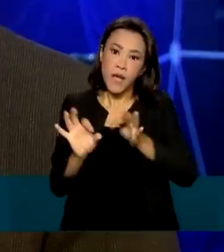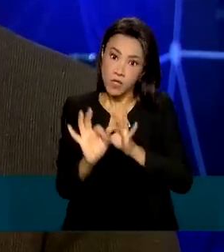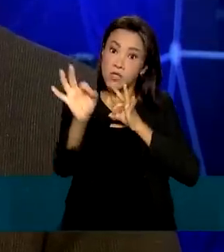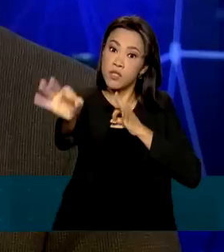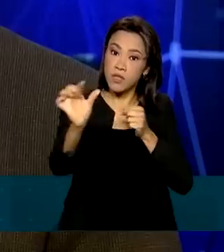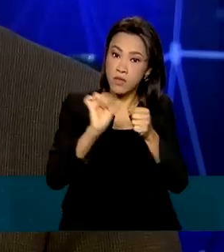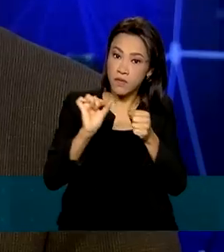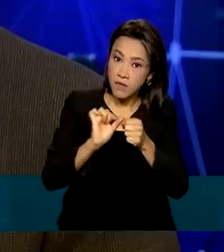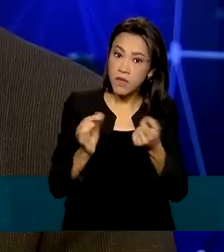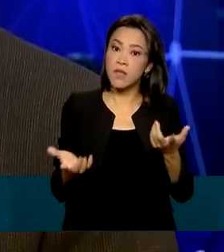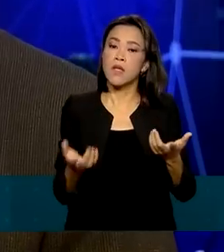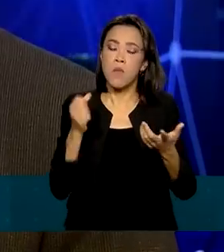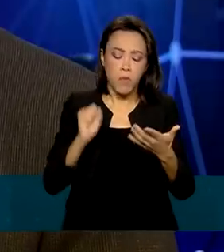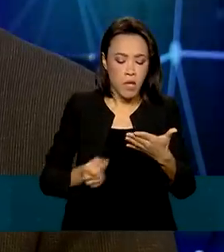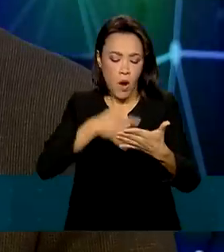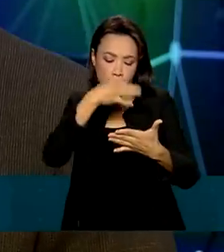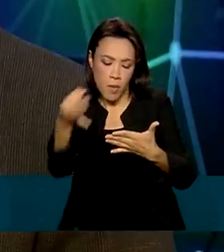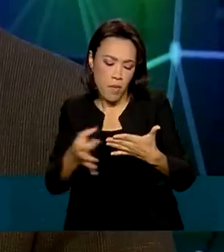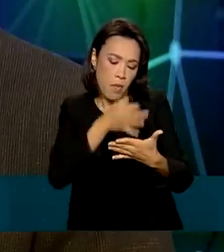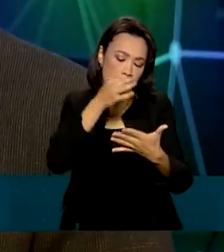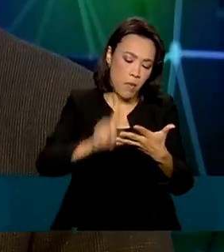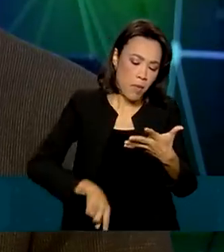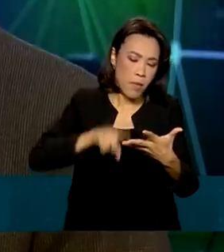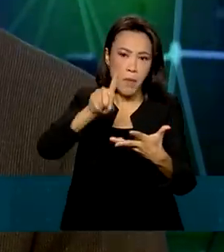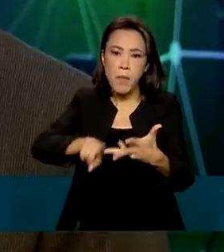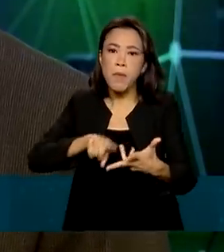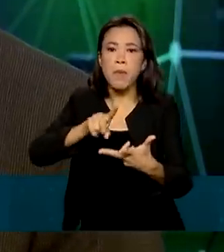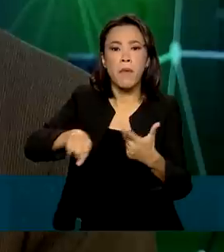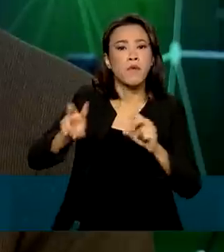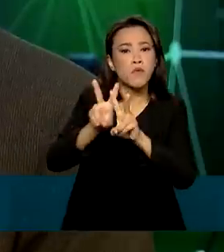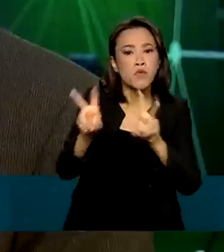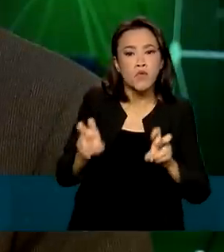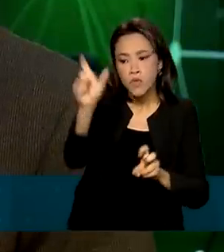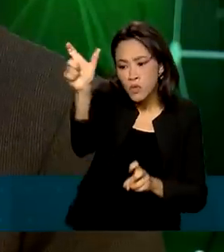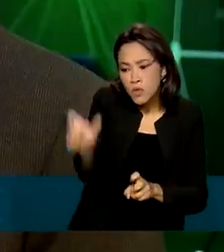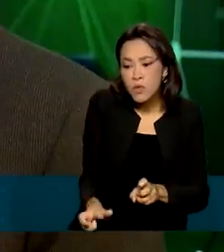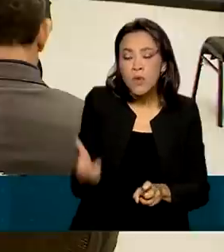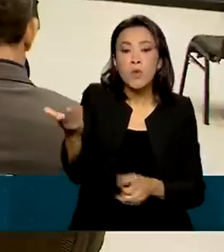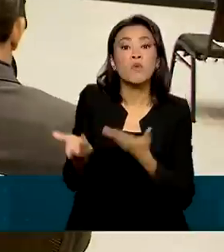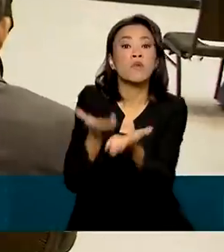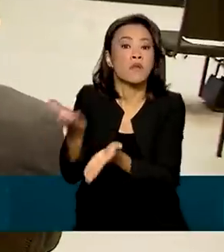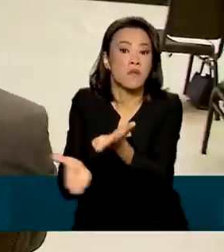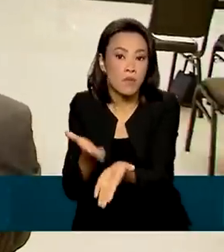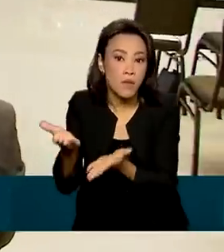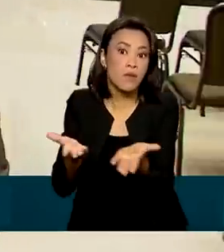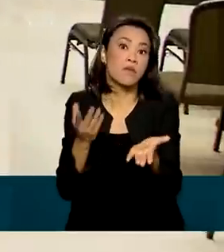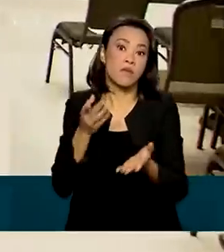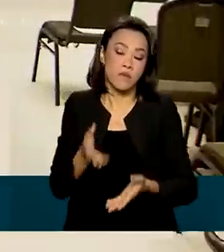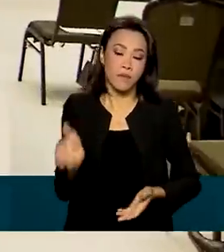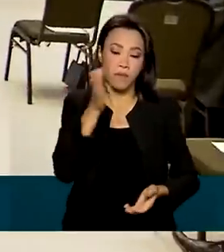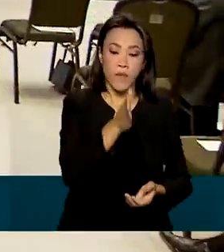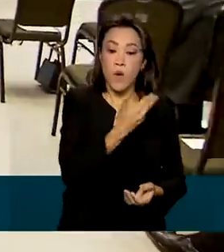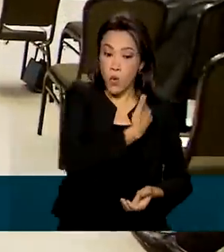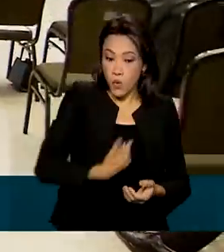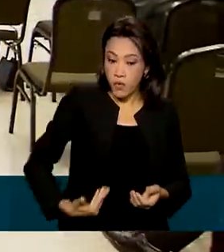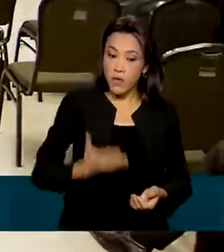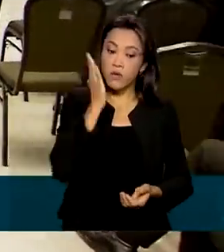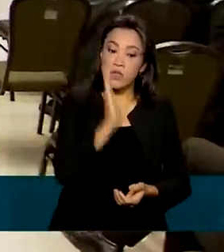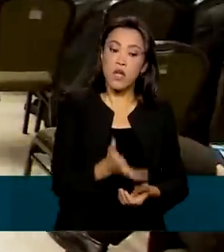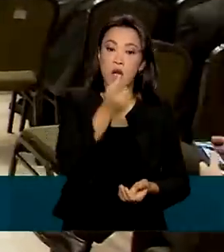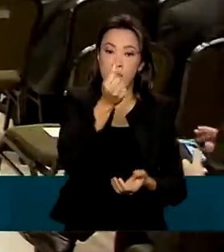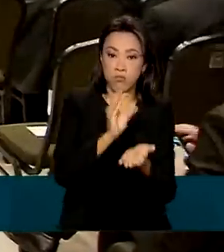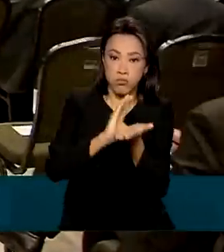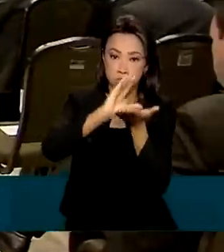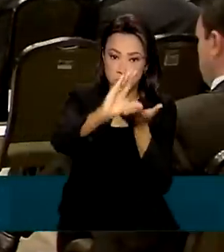opinar sobre a situação dos pacientes em relação ao diagnóstico e tratamento. O governo anunciou investimentos de